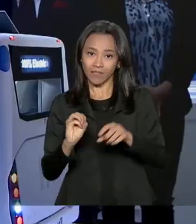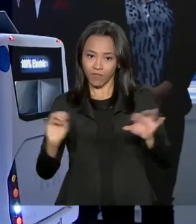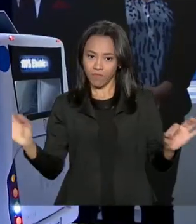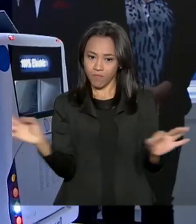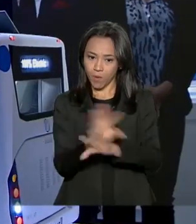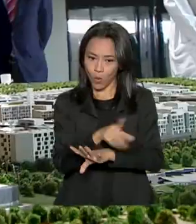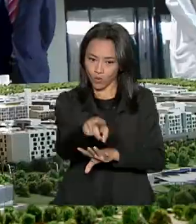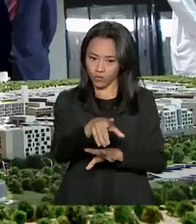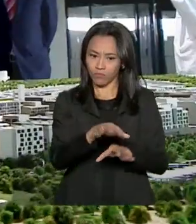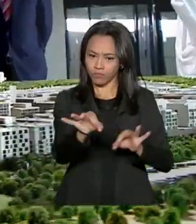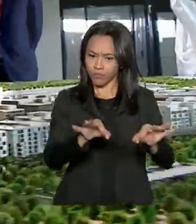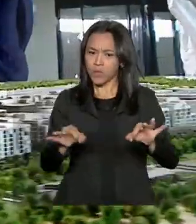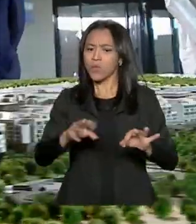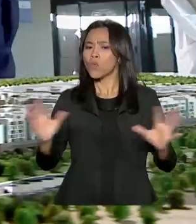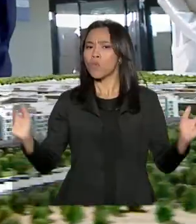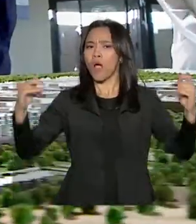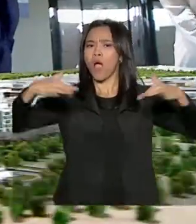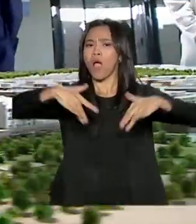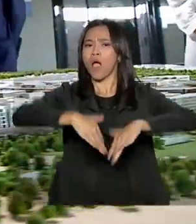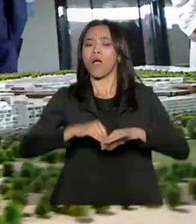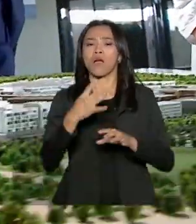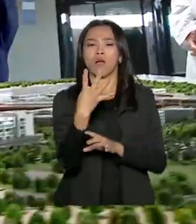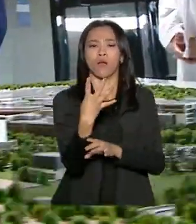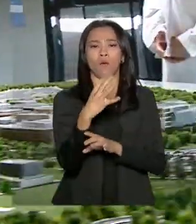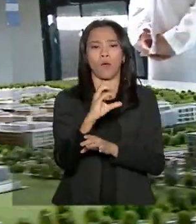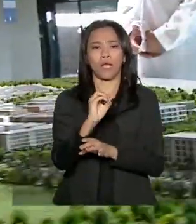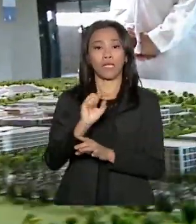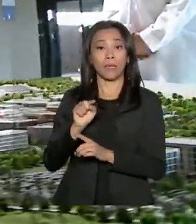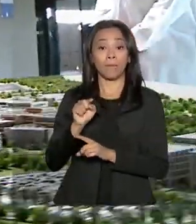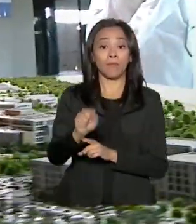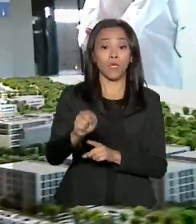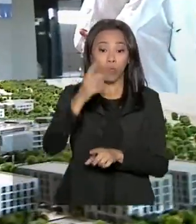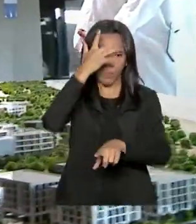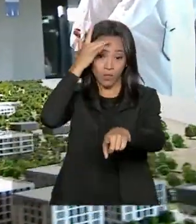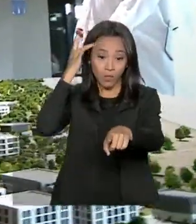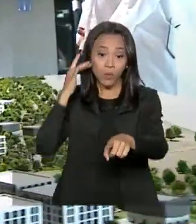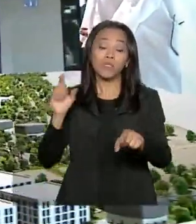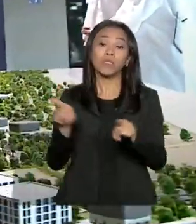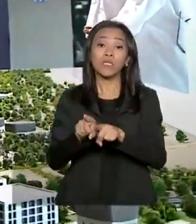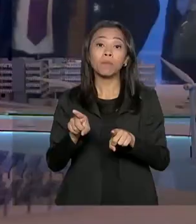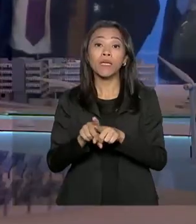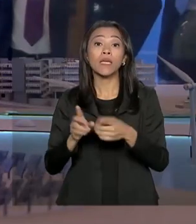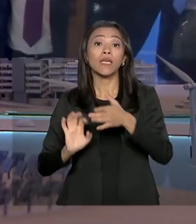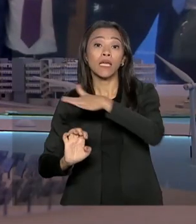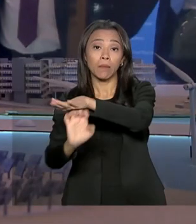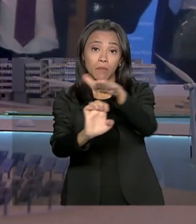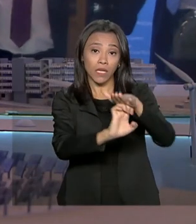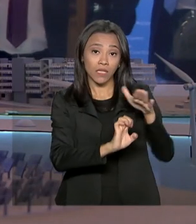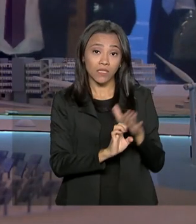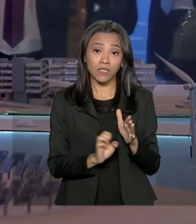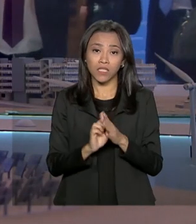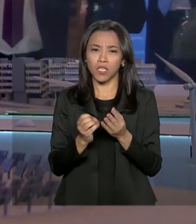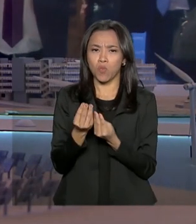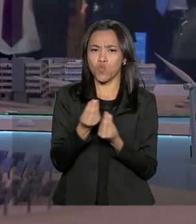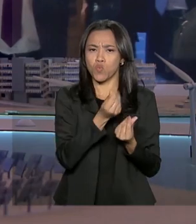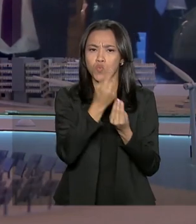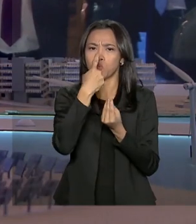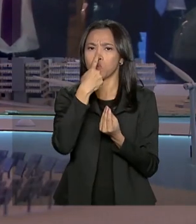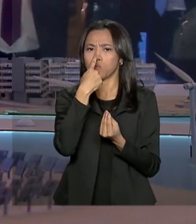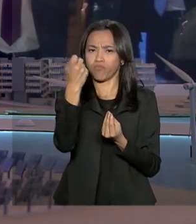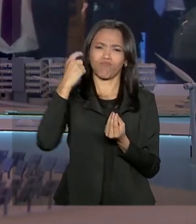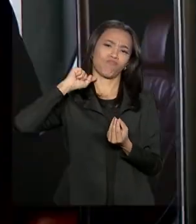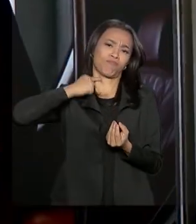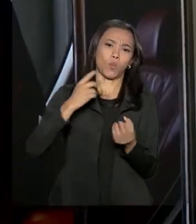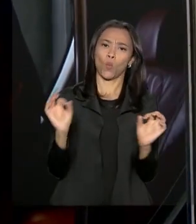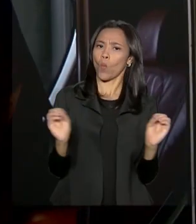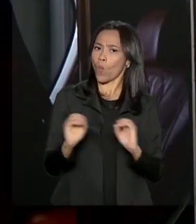deve abrigar 40 mil pessoas e apenas empresas não poluidoras. Na Companhia de Energia do Futuro, a